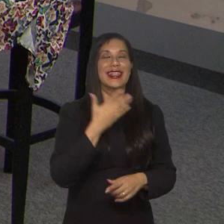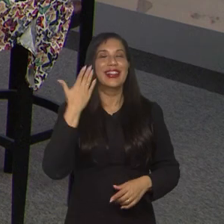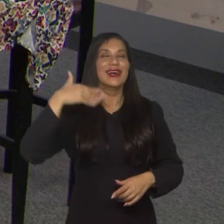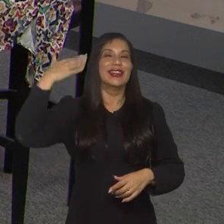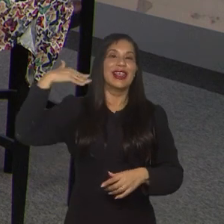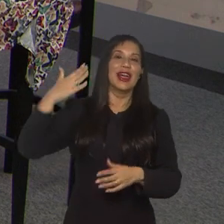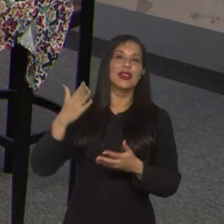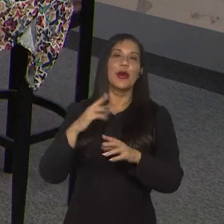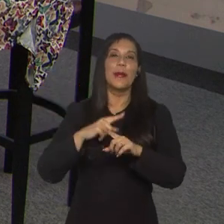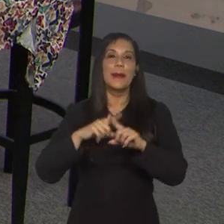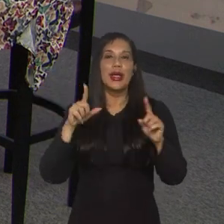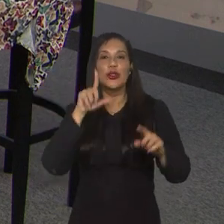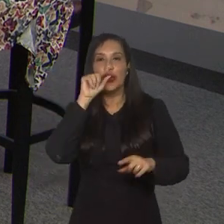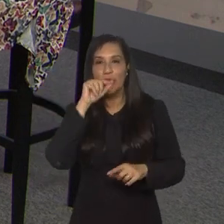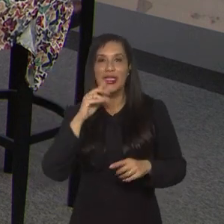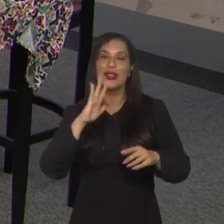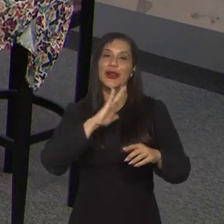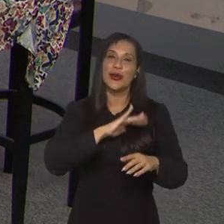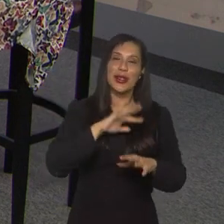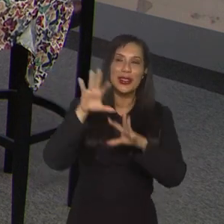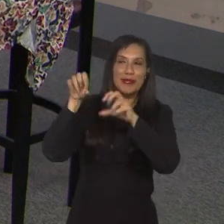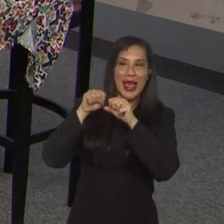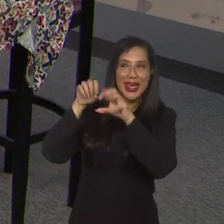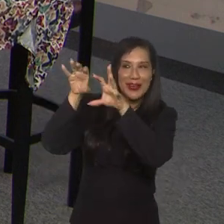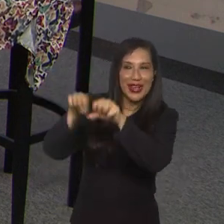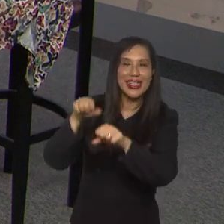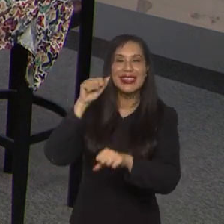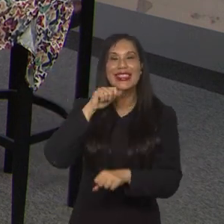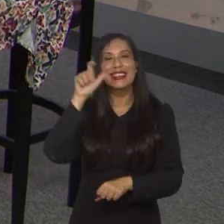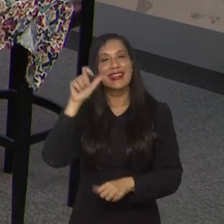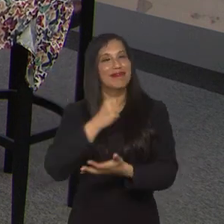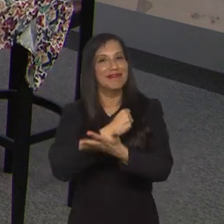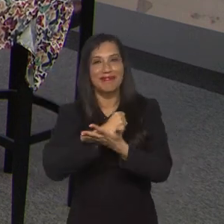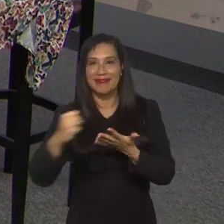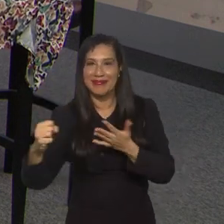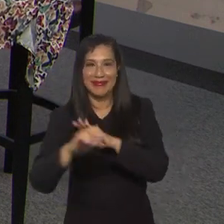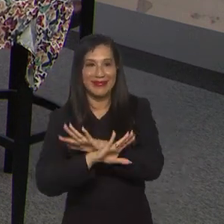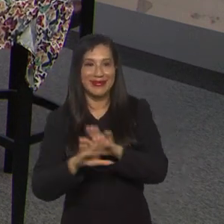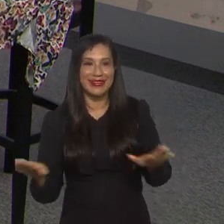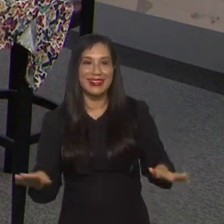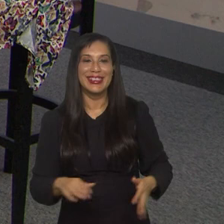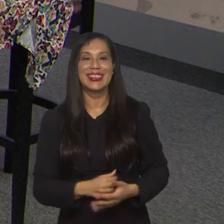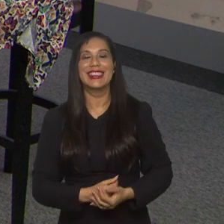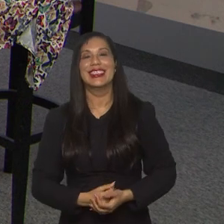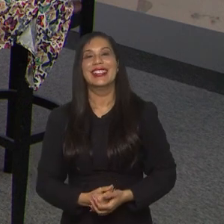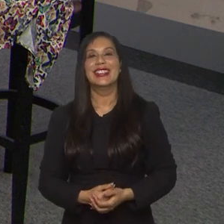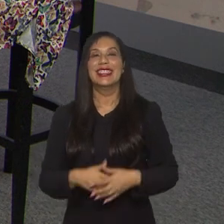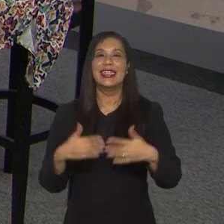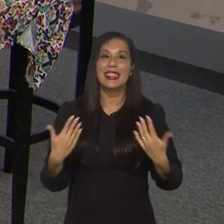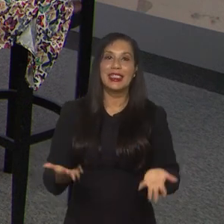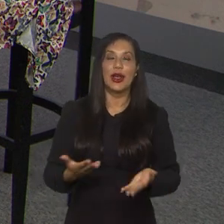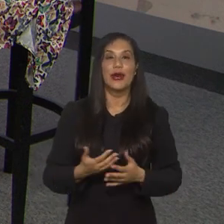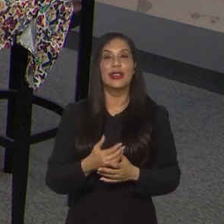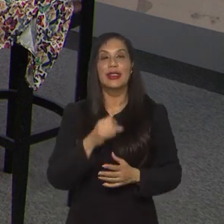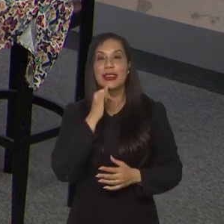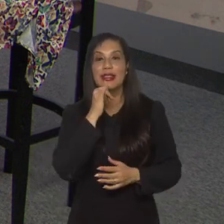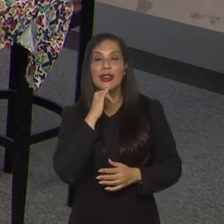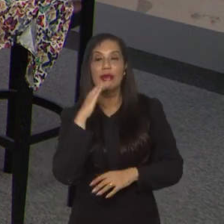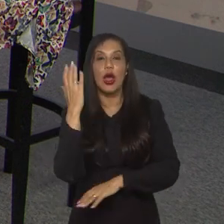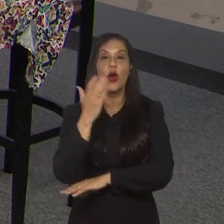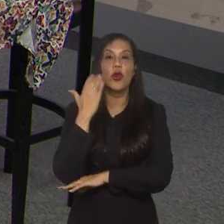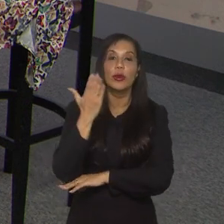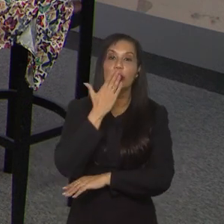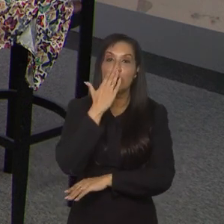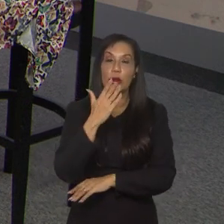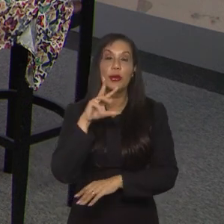Deus, eu acho que todos os meus tweets eram, Corinthians, busca ela, aí todo mundo tá. Tarde demais, tarde demais. Tarde. Então, a Colômbia é um